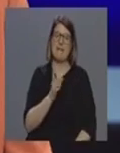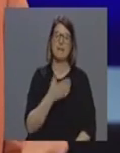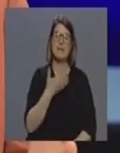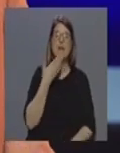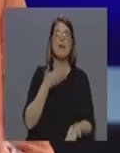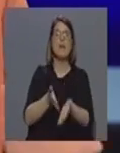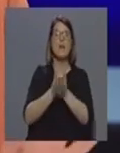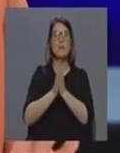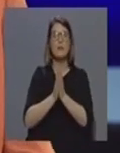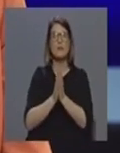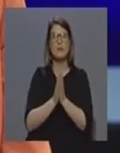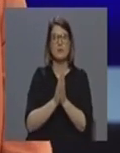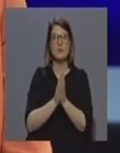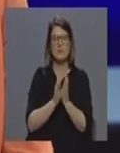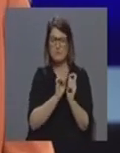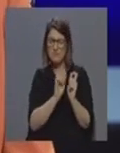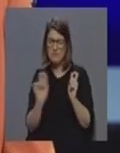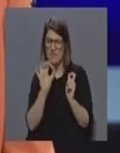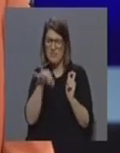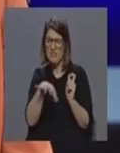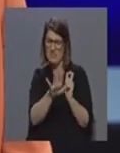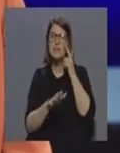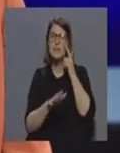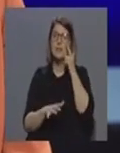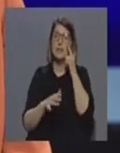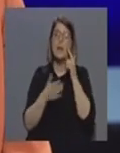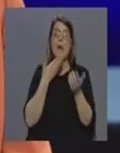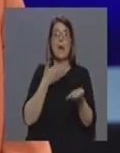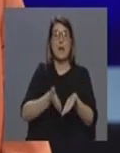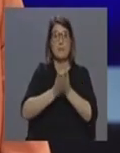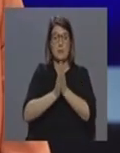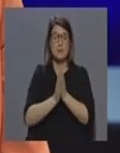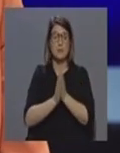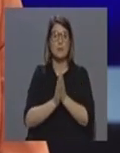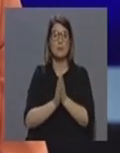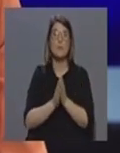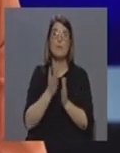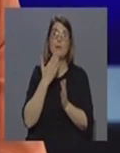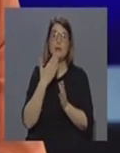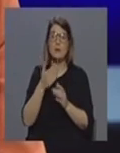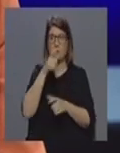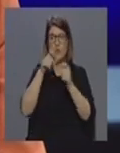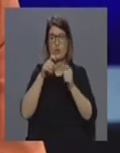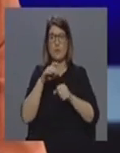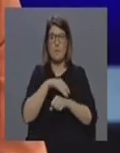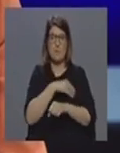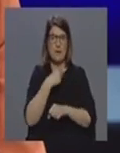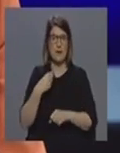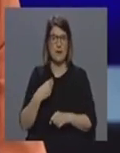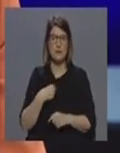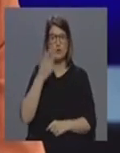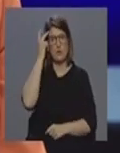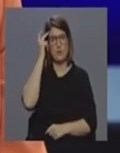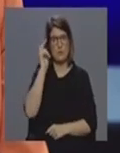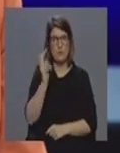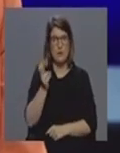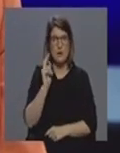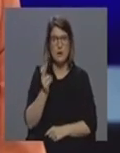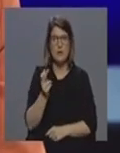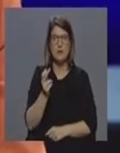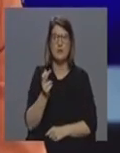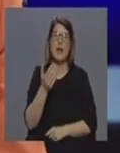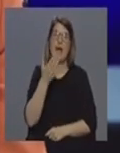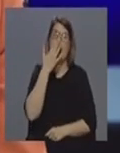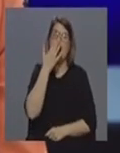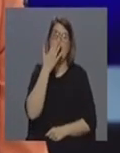que foi feito agora deixa-me acabar este Sim, claro Aquele apelo que foi feito portanto, de se pedir aos médicos reformados que viessem vá